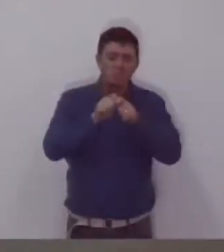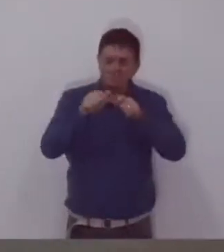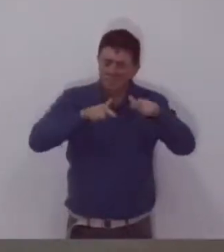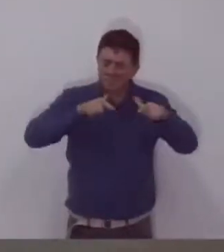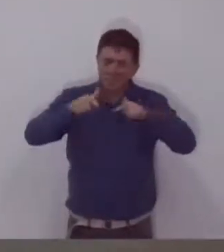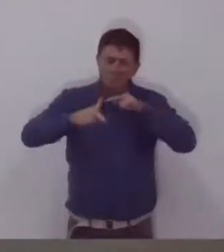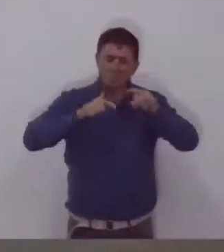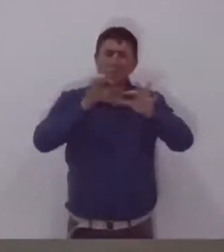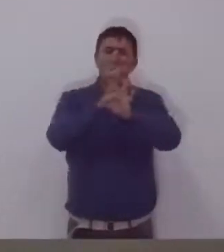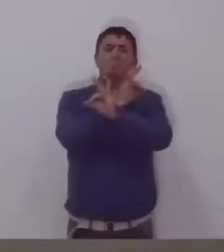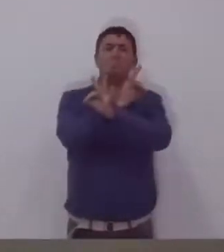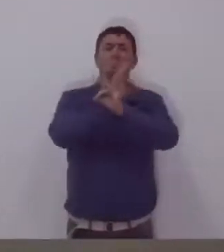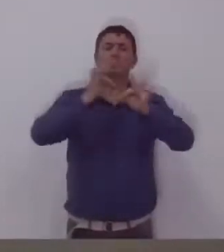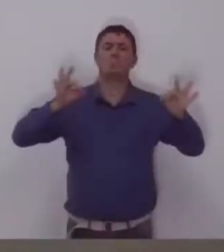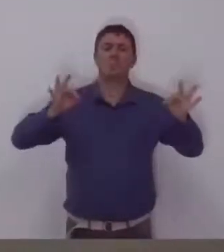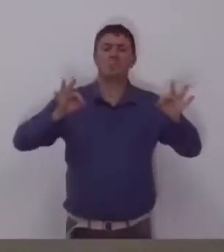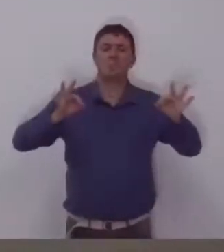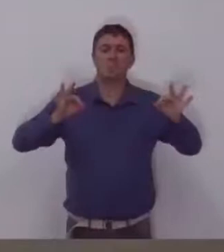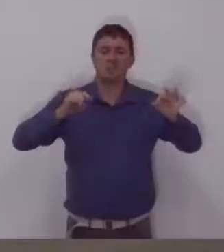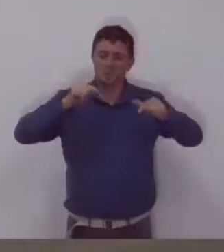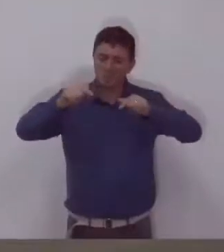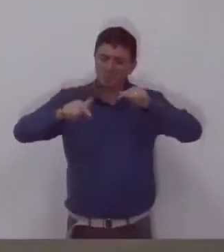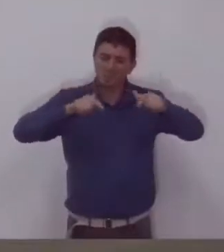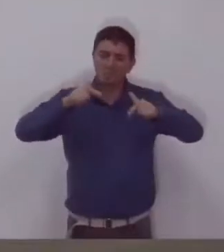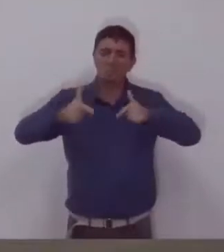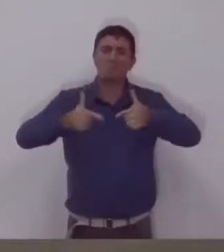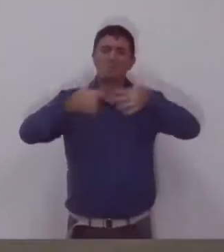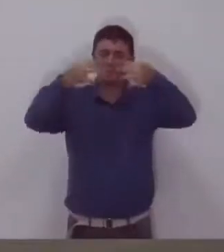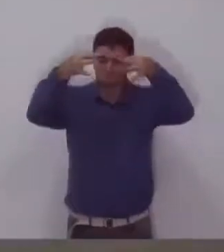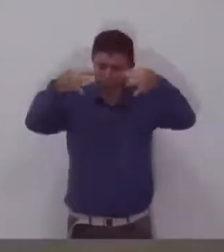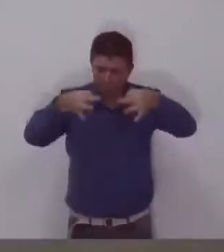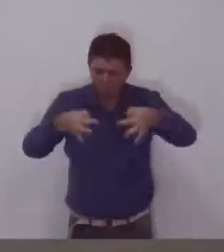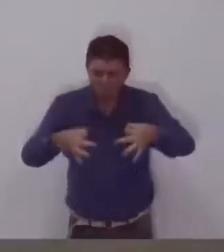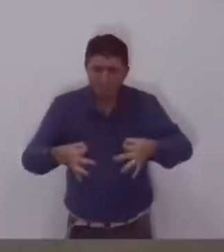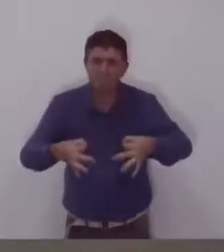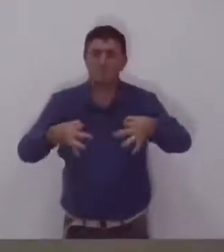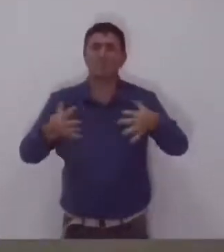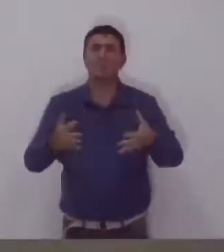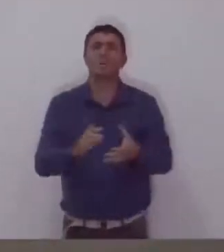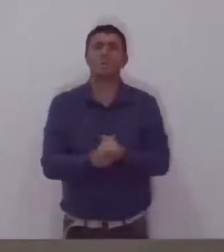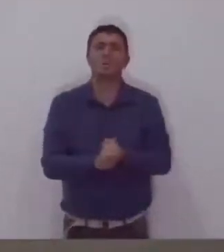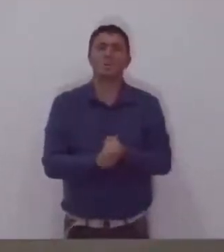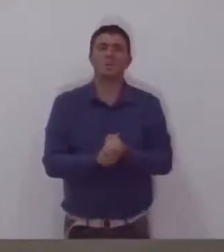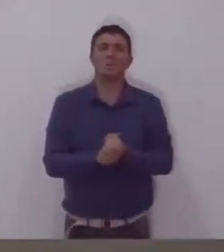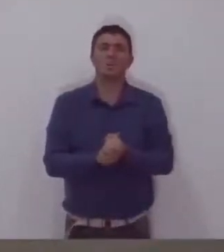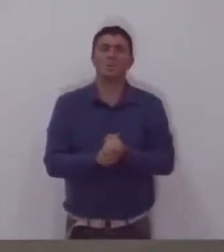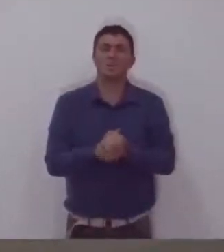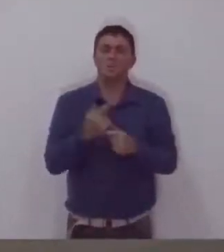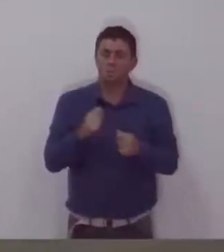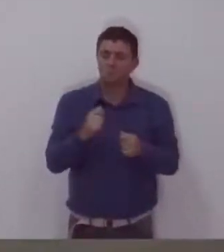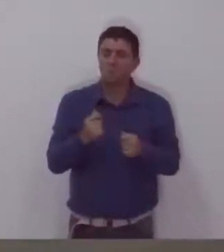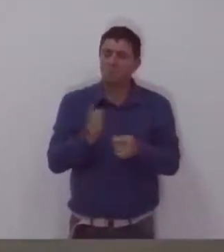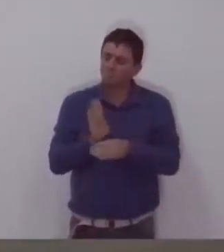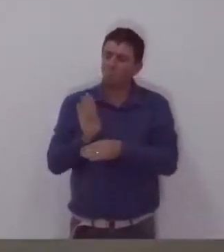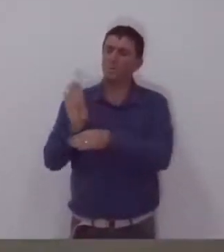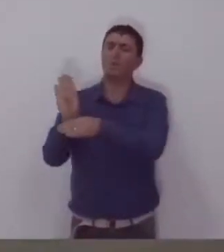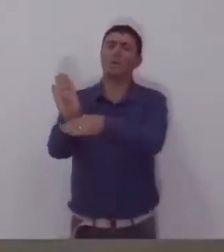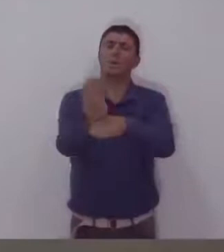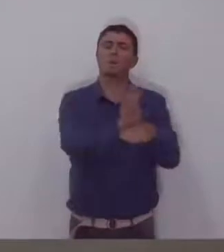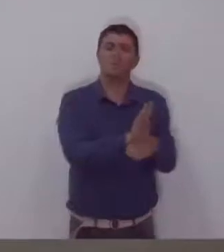trabalho de ponta, e que se nós conhecermos, a gente vai realmente reconhecer